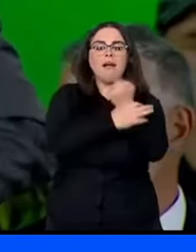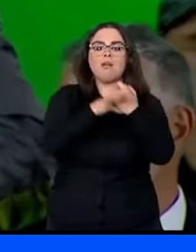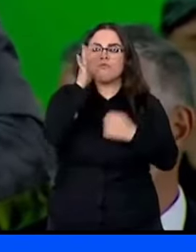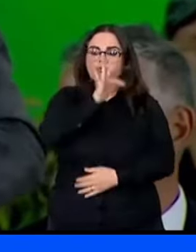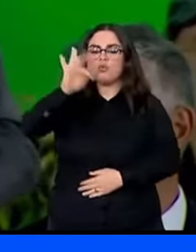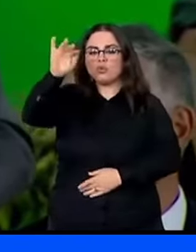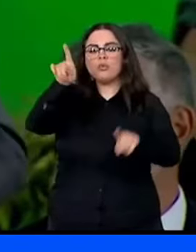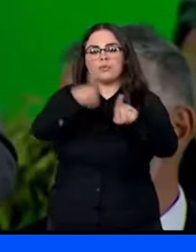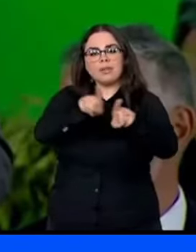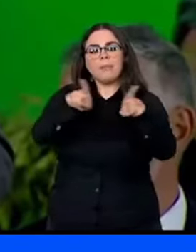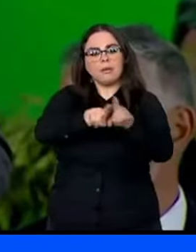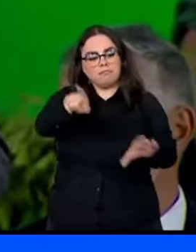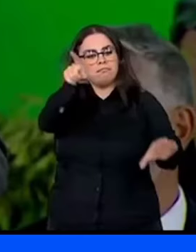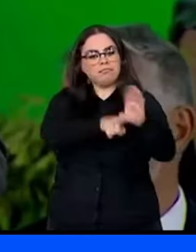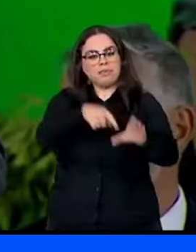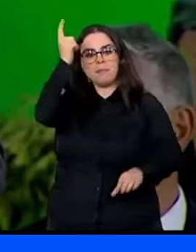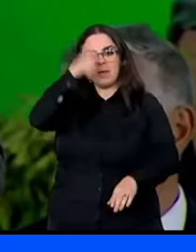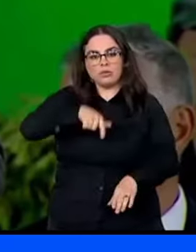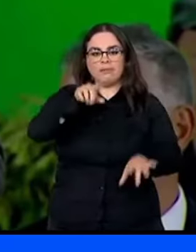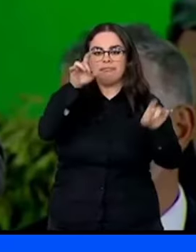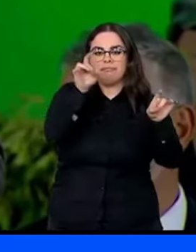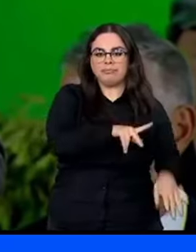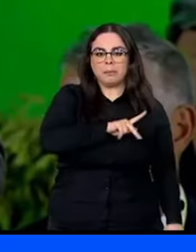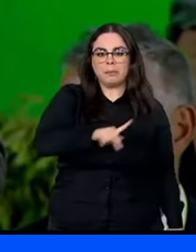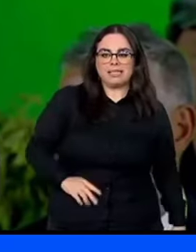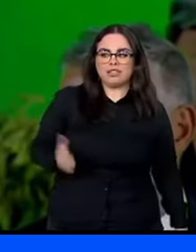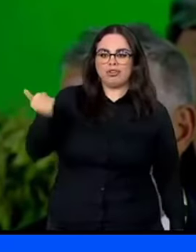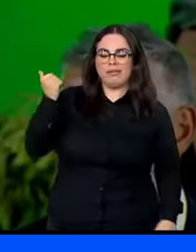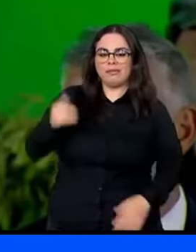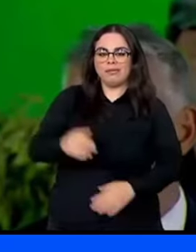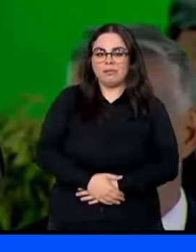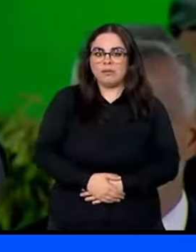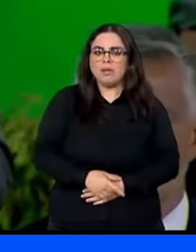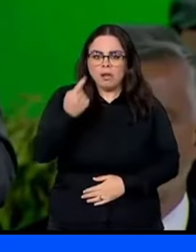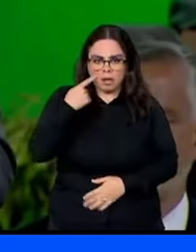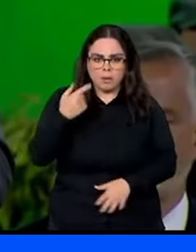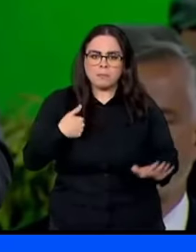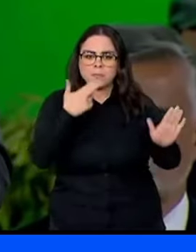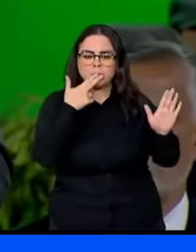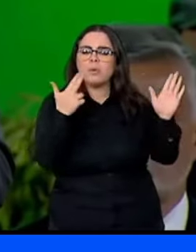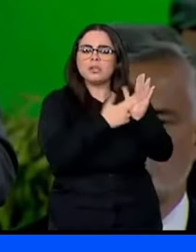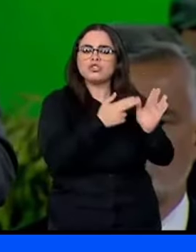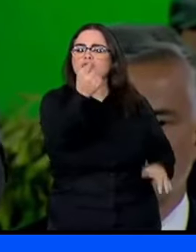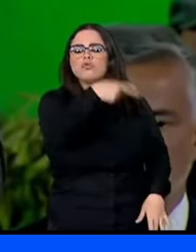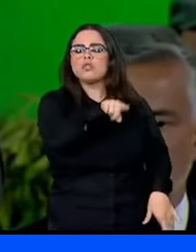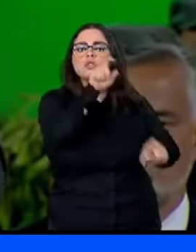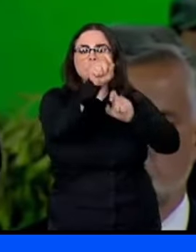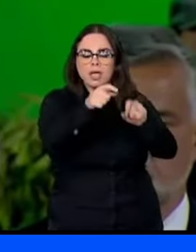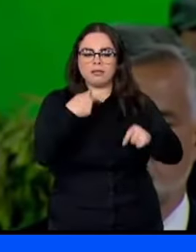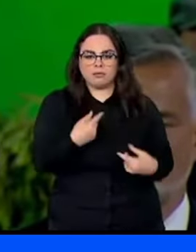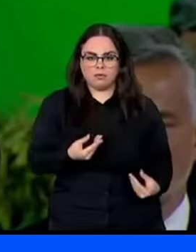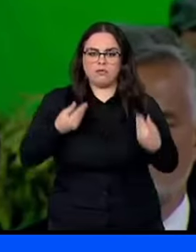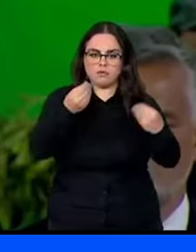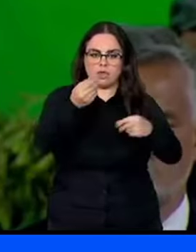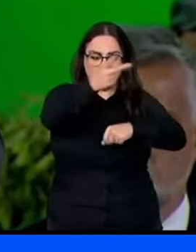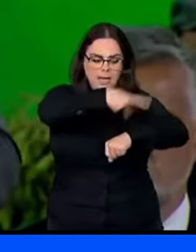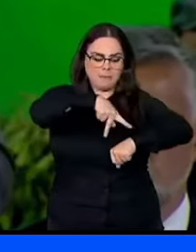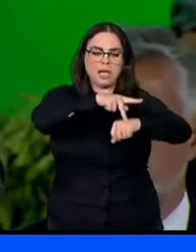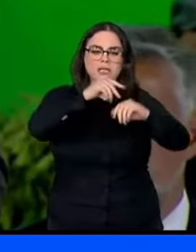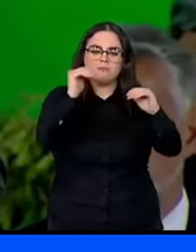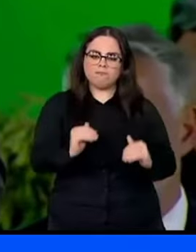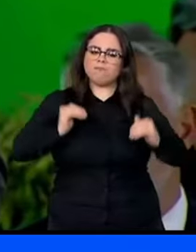pagando a dívida de quem deixou a presidência da República Ou seja, eu prometi para vocês Que eu ia trazer esse país à